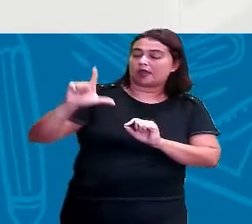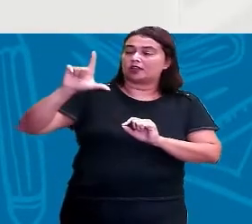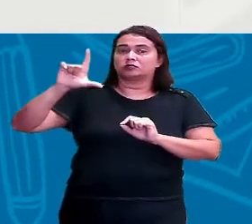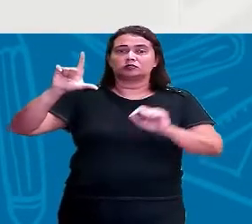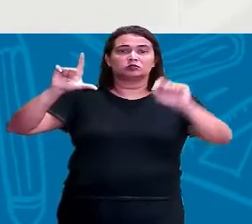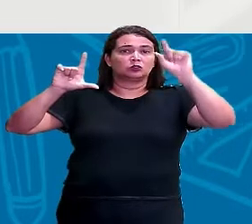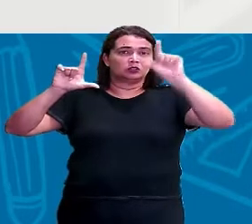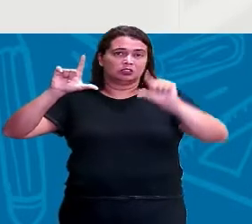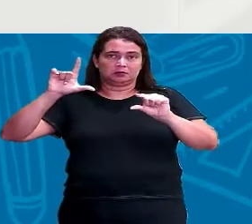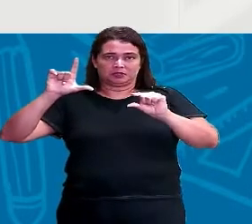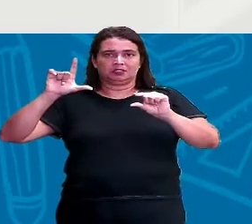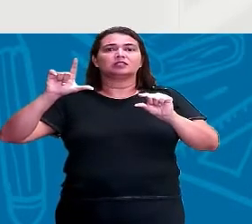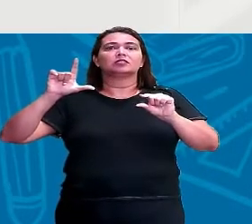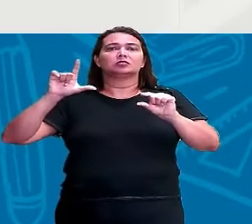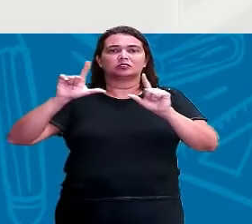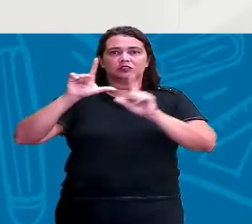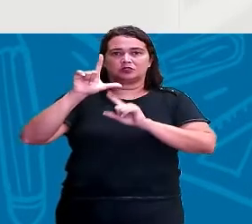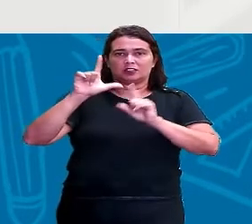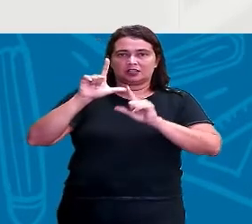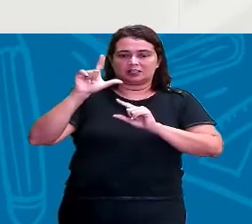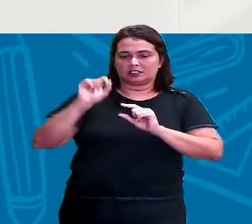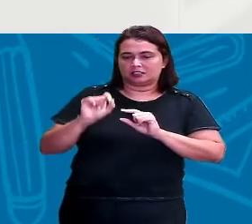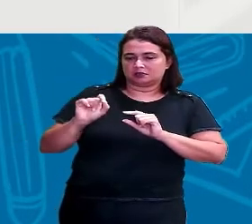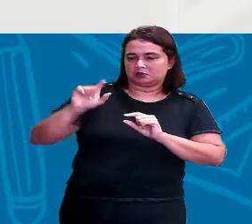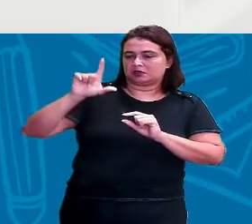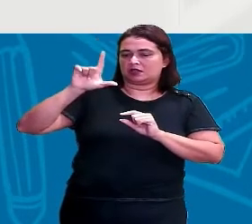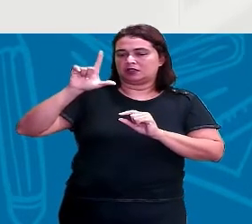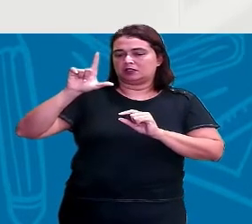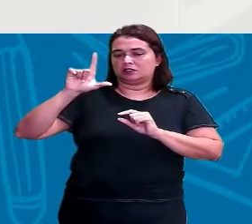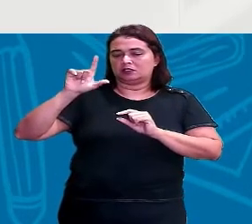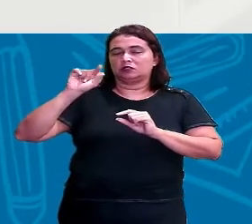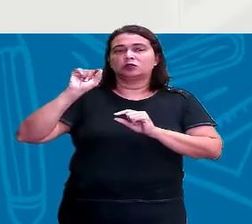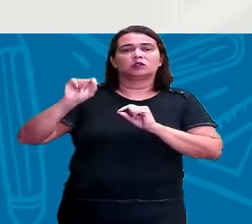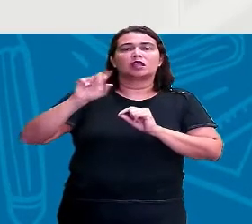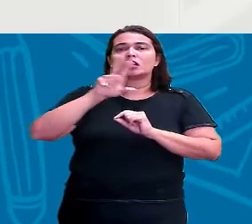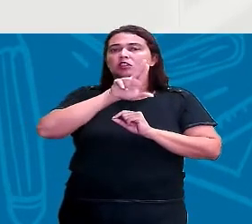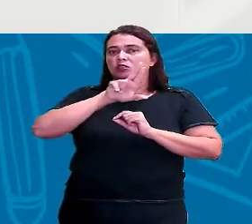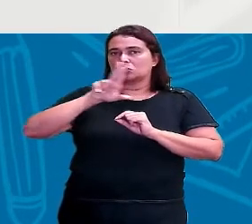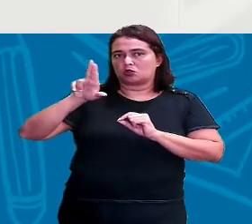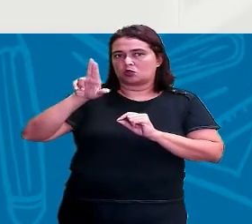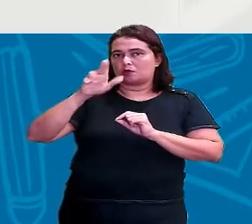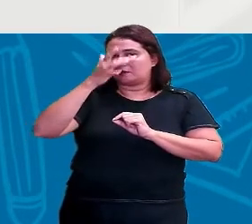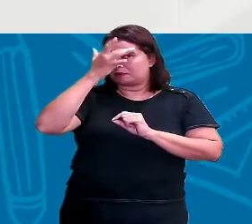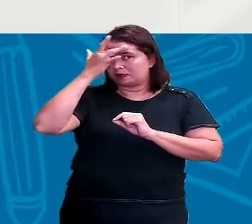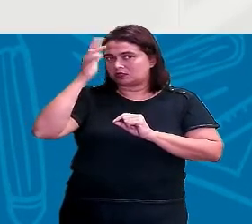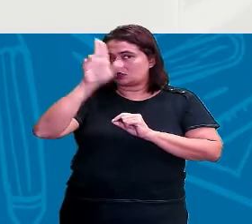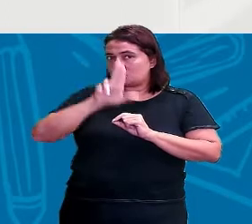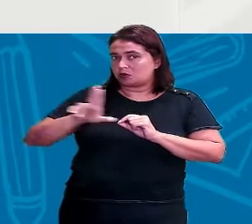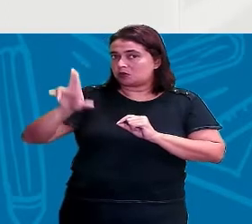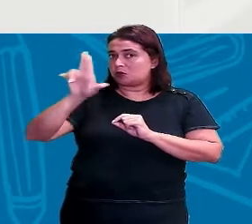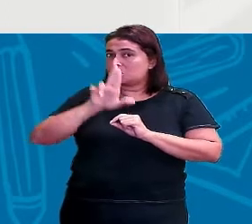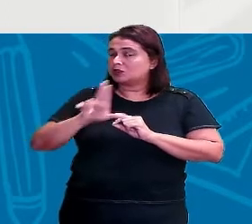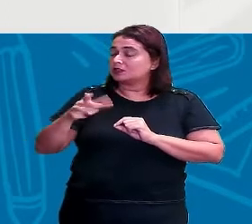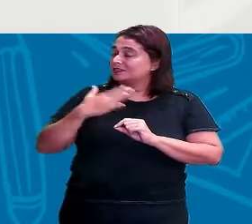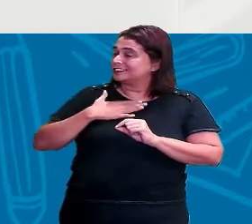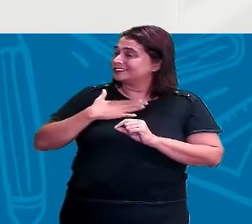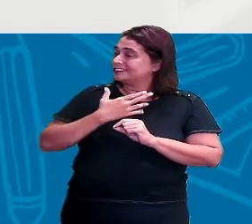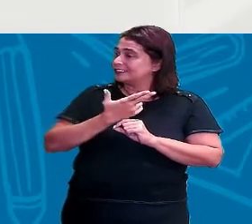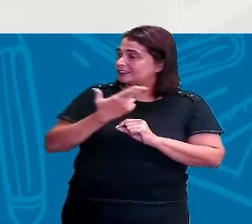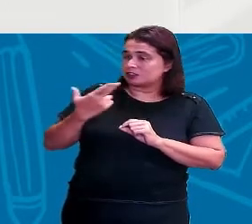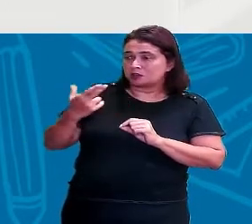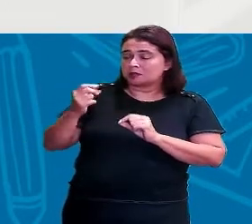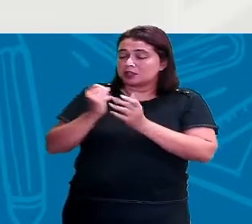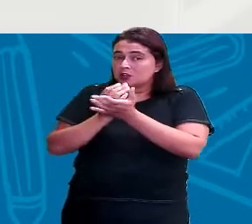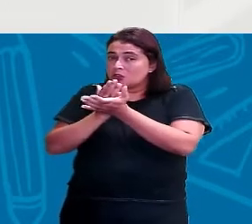minúsculo. As letrinhas maiúsculas, nós usamos para nome de pessoas. Pois é, o nome da gente, a gente escreve com letra